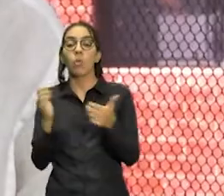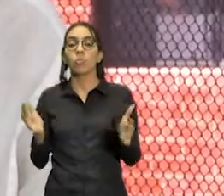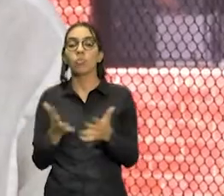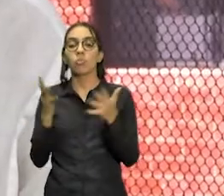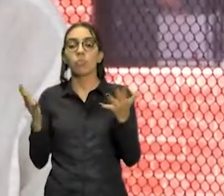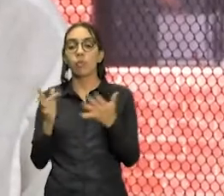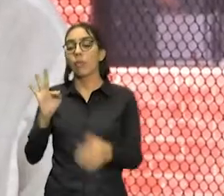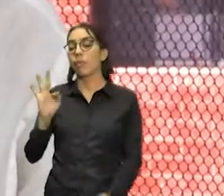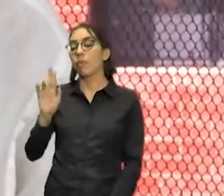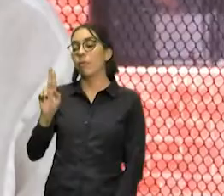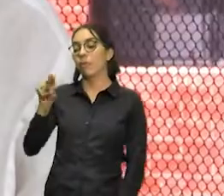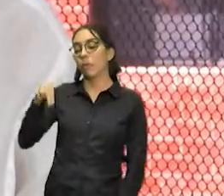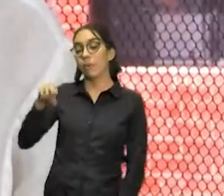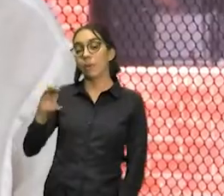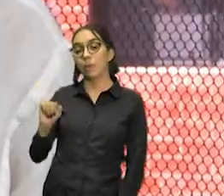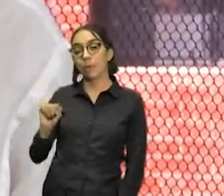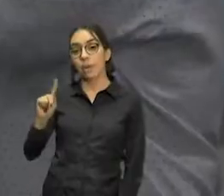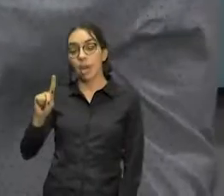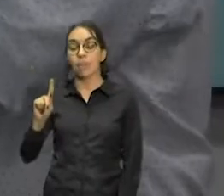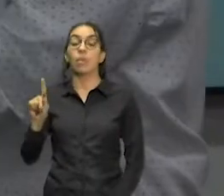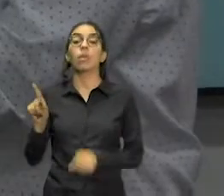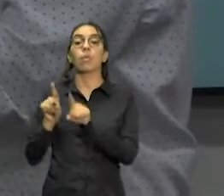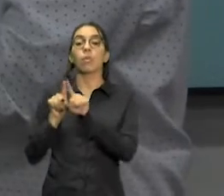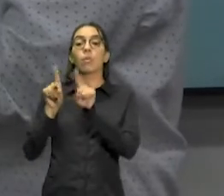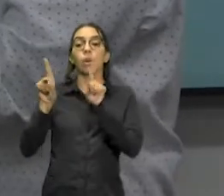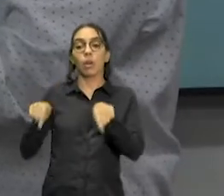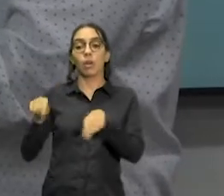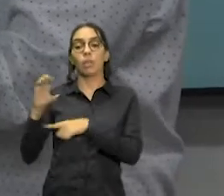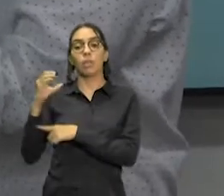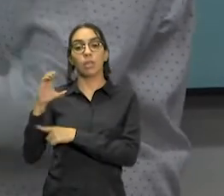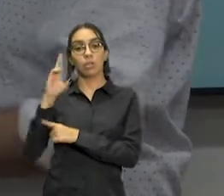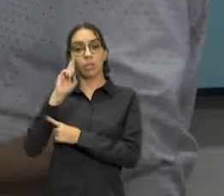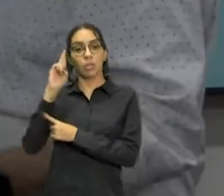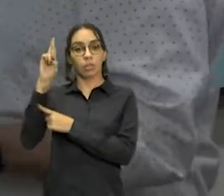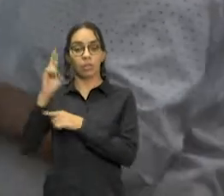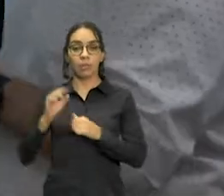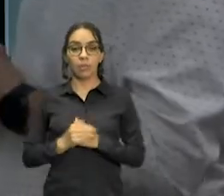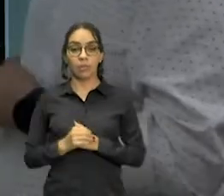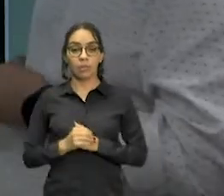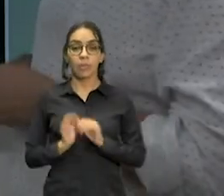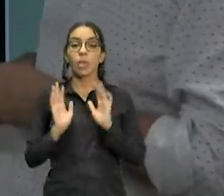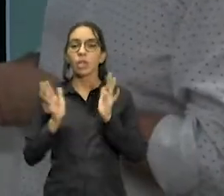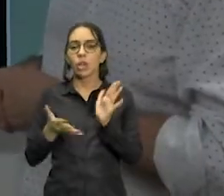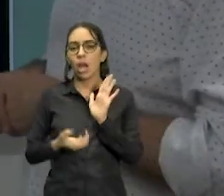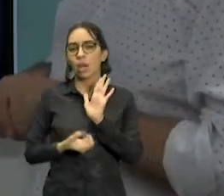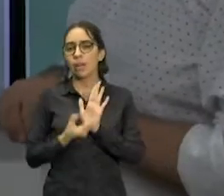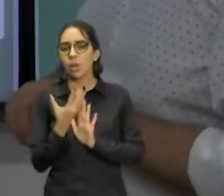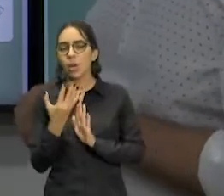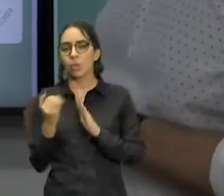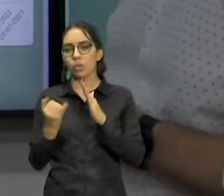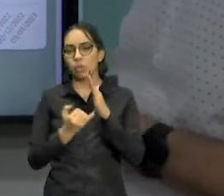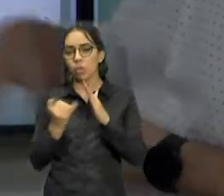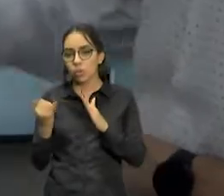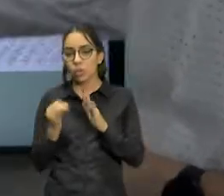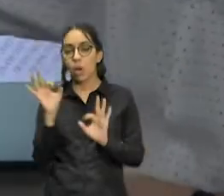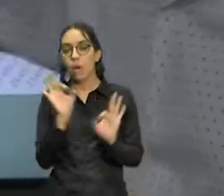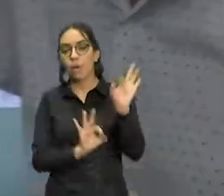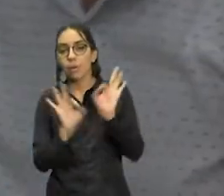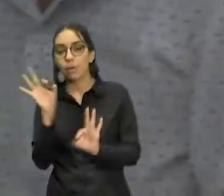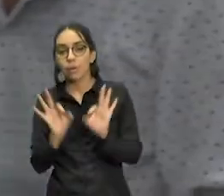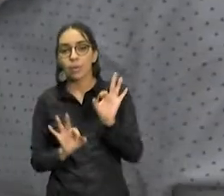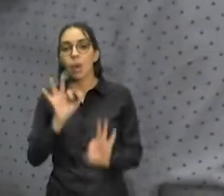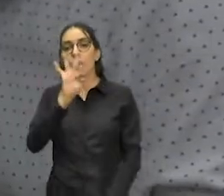FUNCAP, através do programa Cientista-Chefe. O SISEC, desde a fundação, vem elaborando painéis com os gráficos das